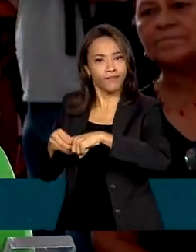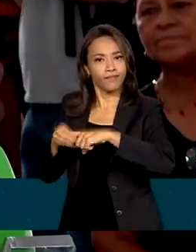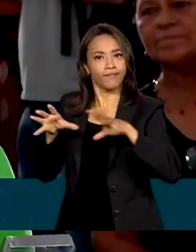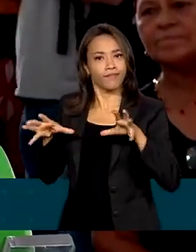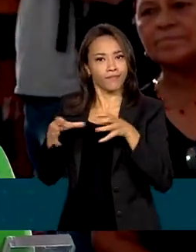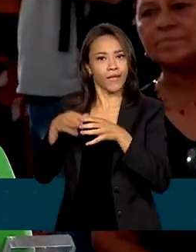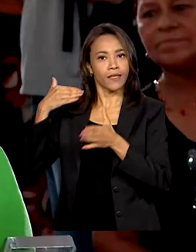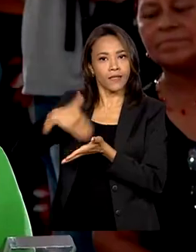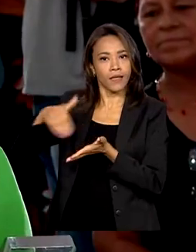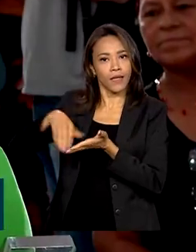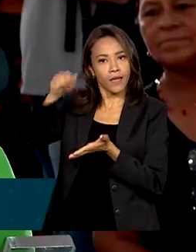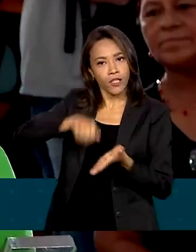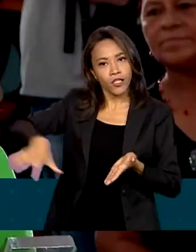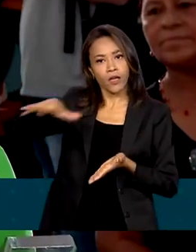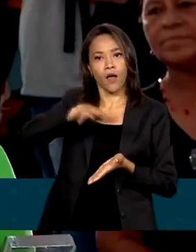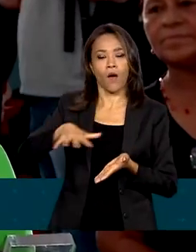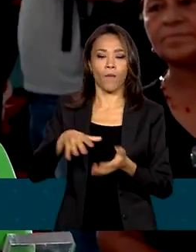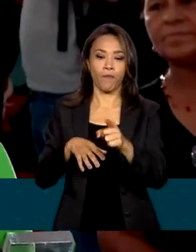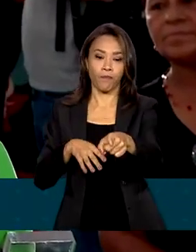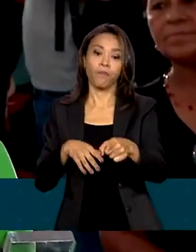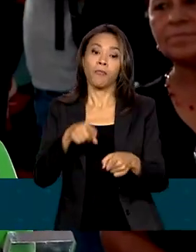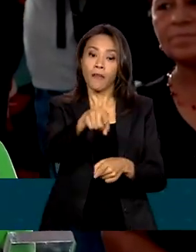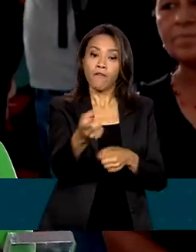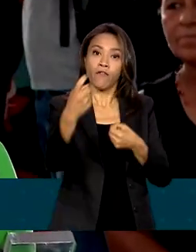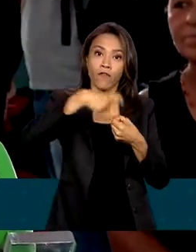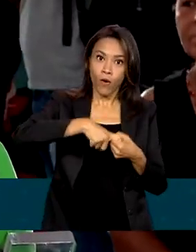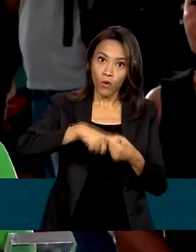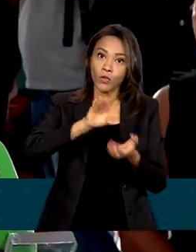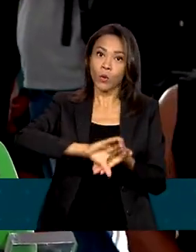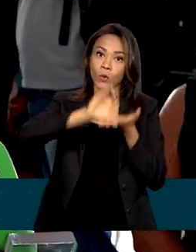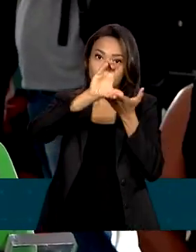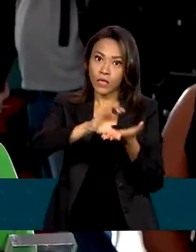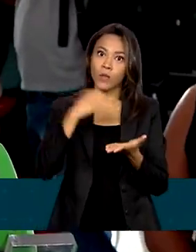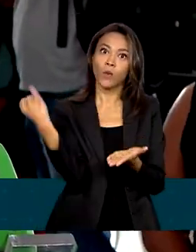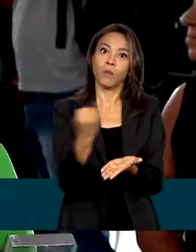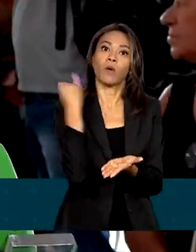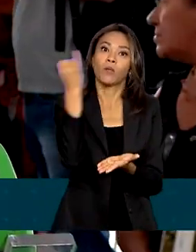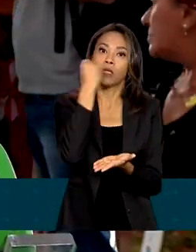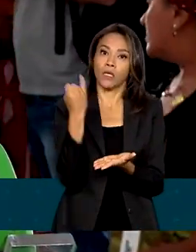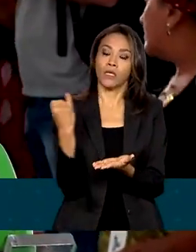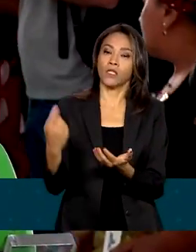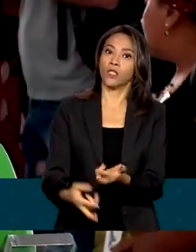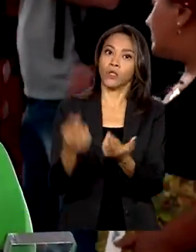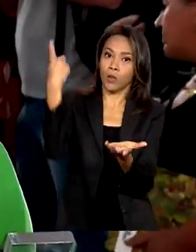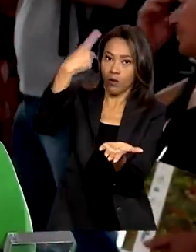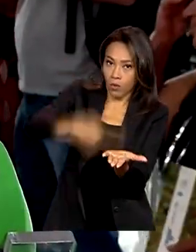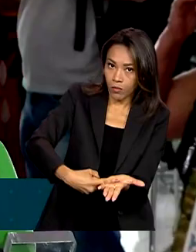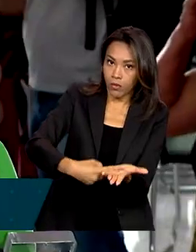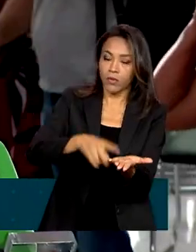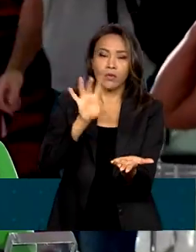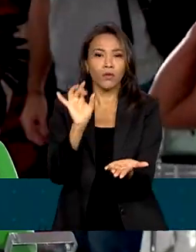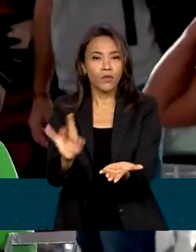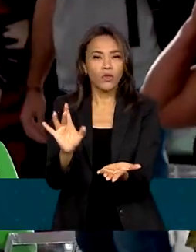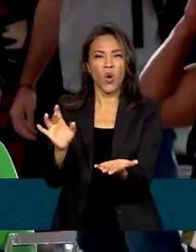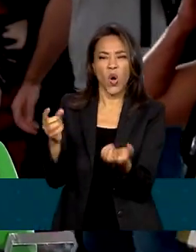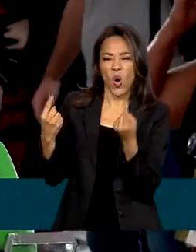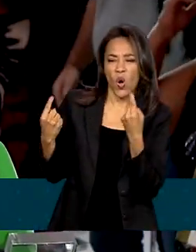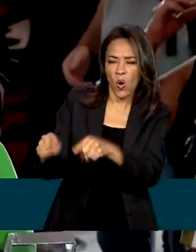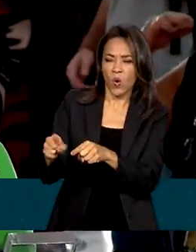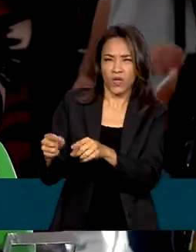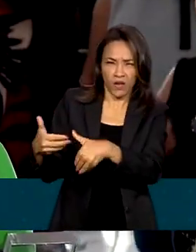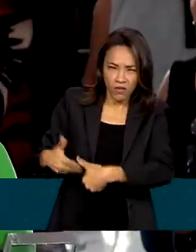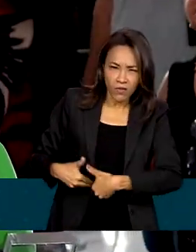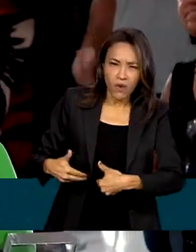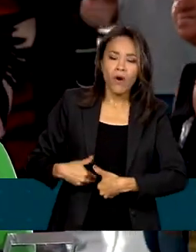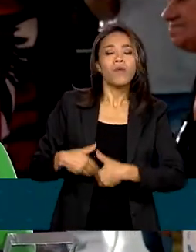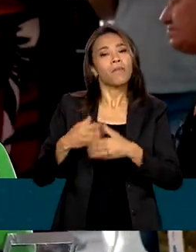Conselho retorna com uma responsabilidade importantíssima de contribuir para que as políticas públicas não só combatam a fome, mas garantam